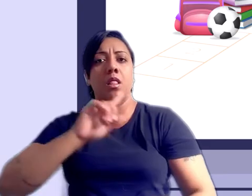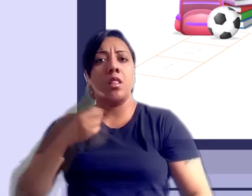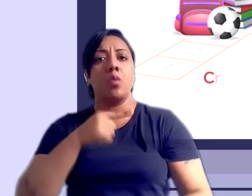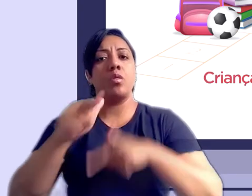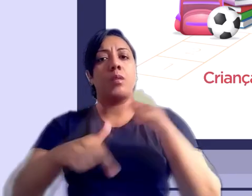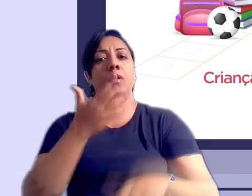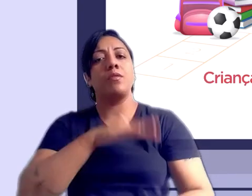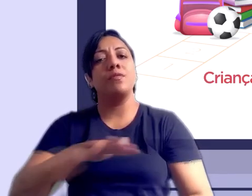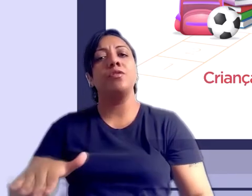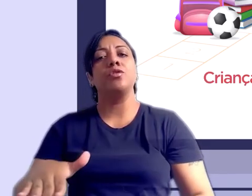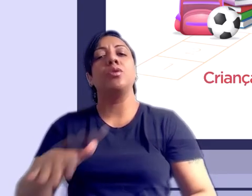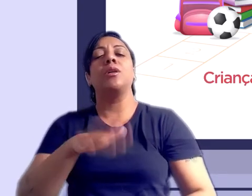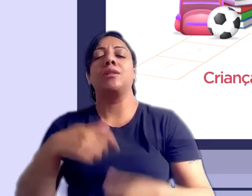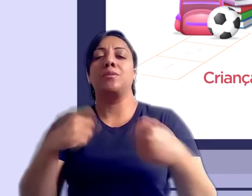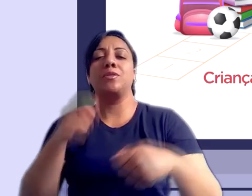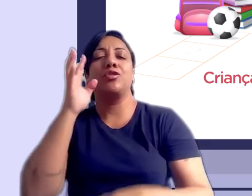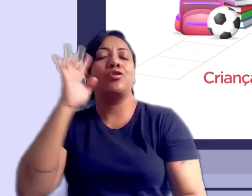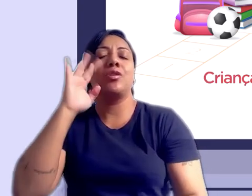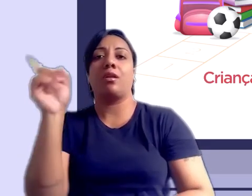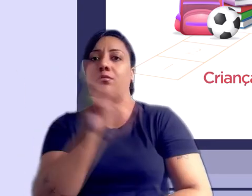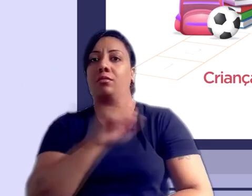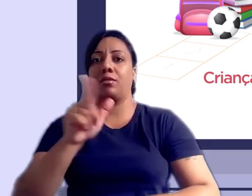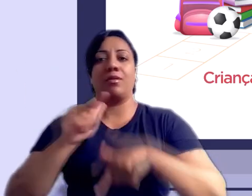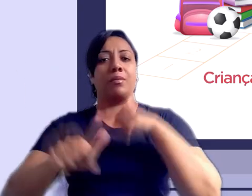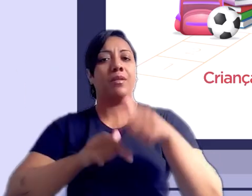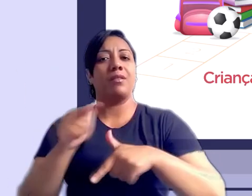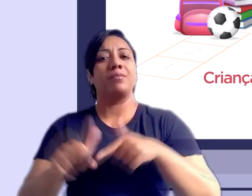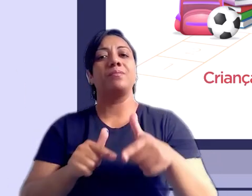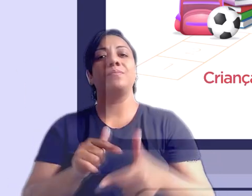infantil. Criança tem que sonhar e não trabalhar.